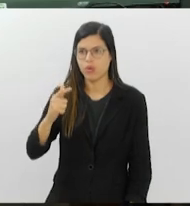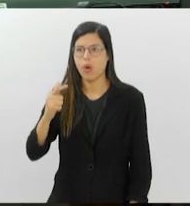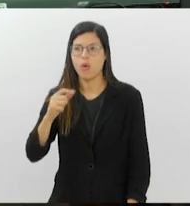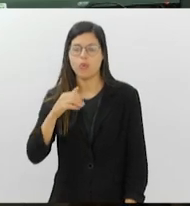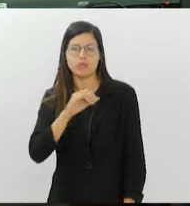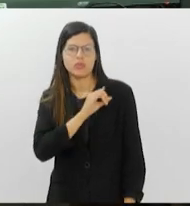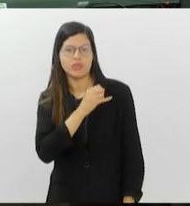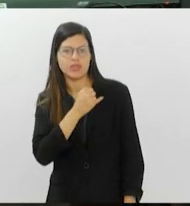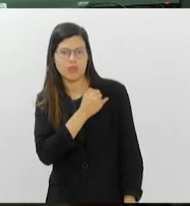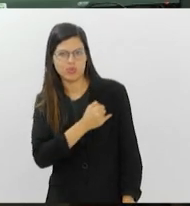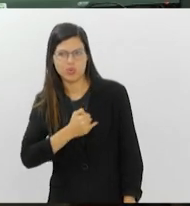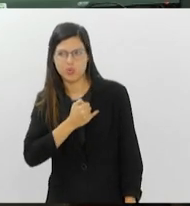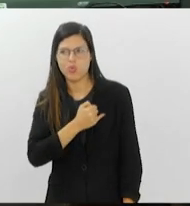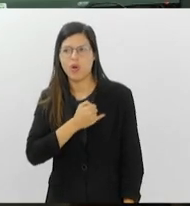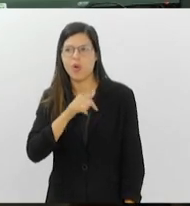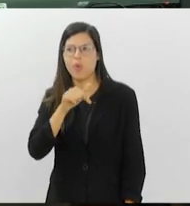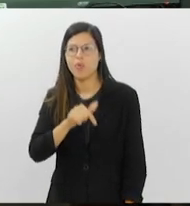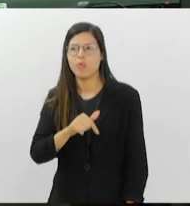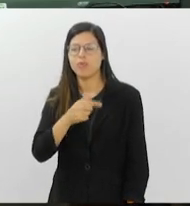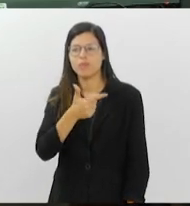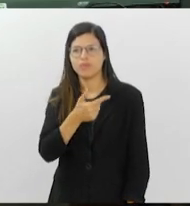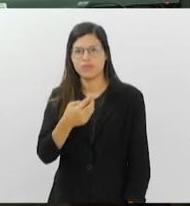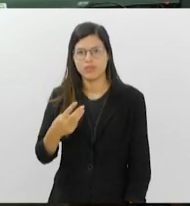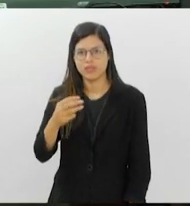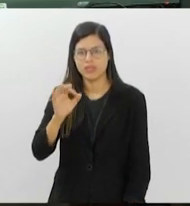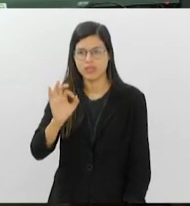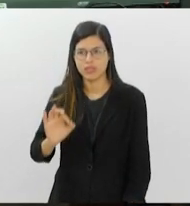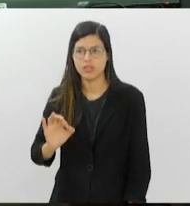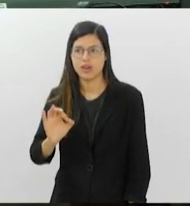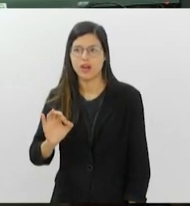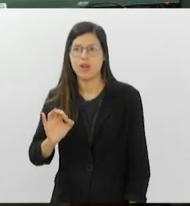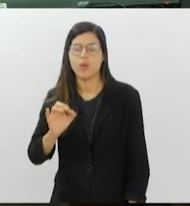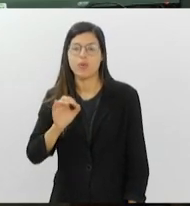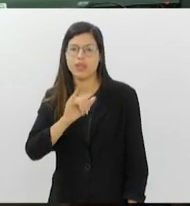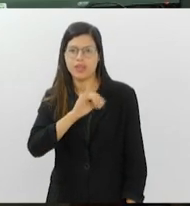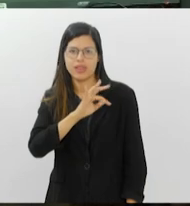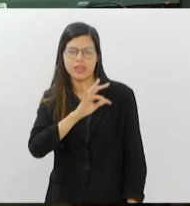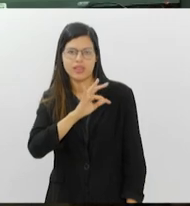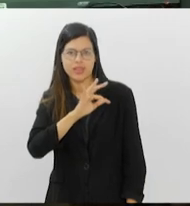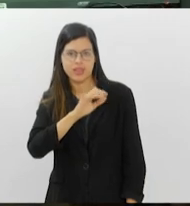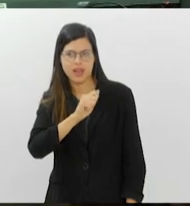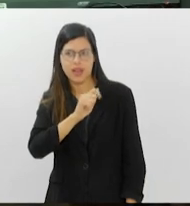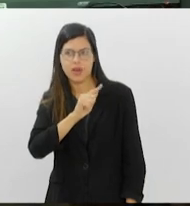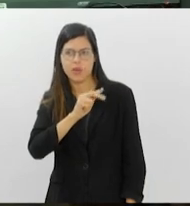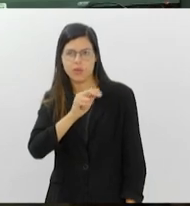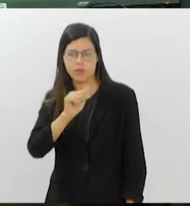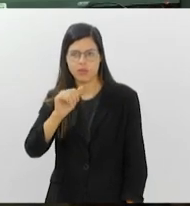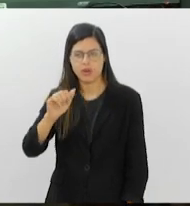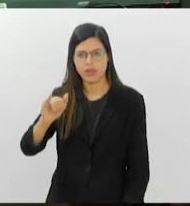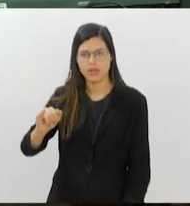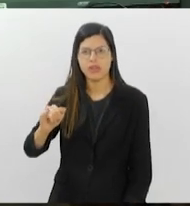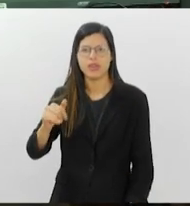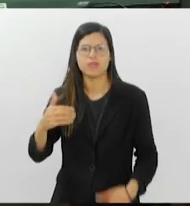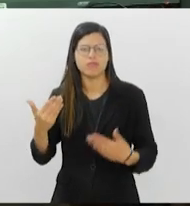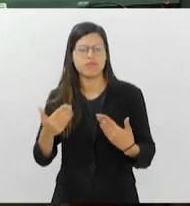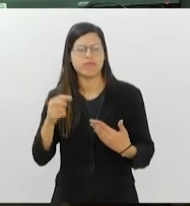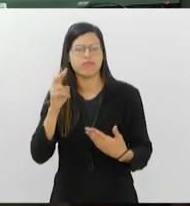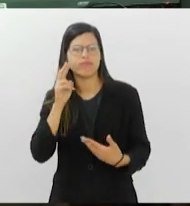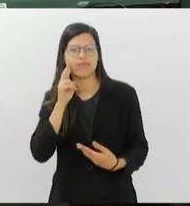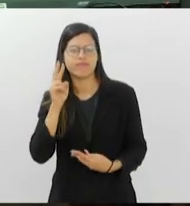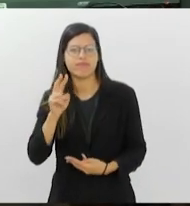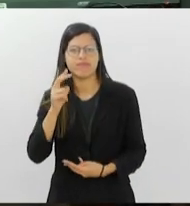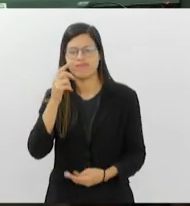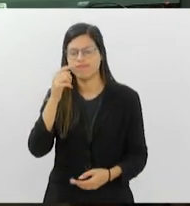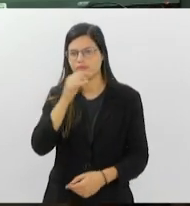sol e Itaguaí, que está um pouco com nevoeiro, 23 graus nesse momento. Vamos ver agora como está o tempo aqui no Rio de Janeiro.